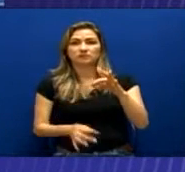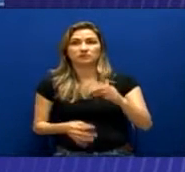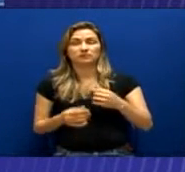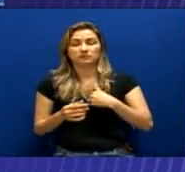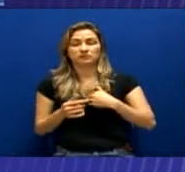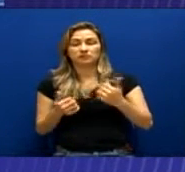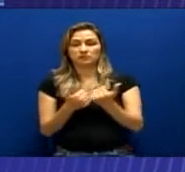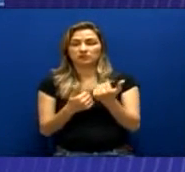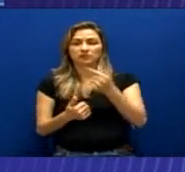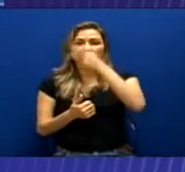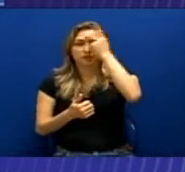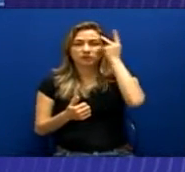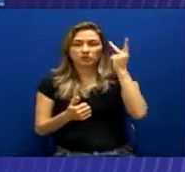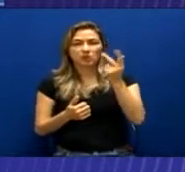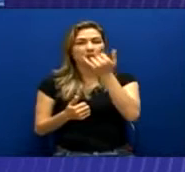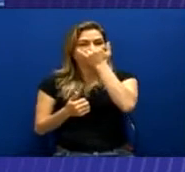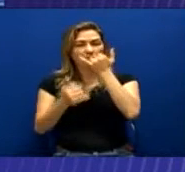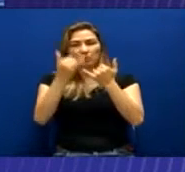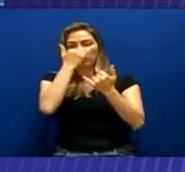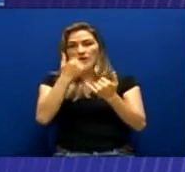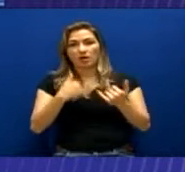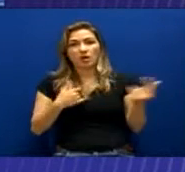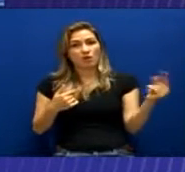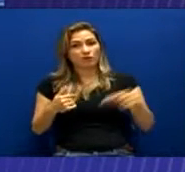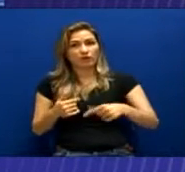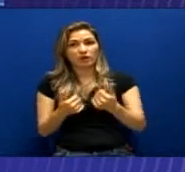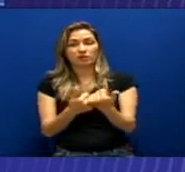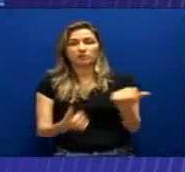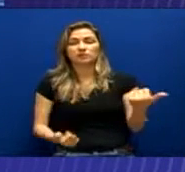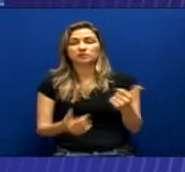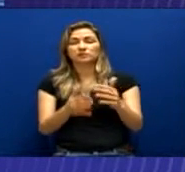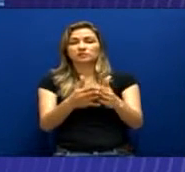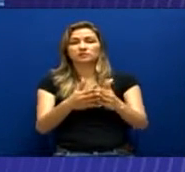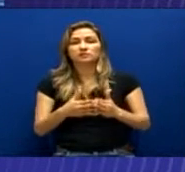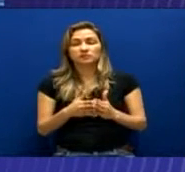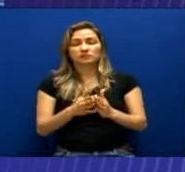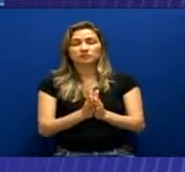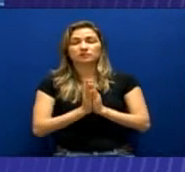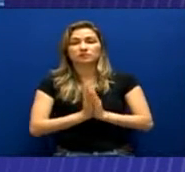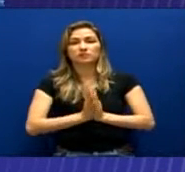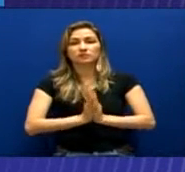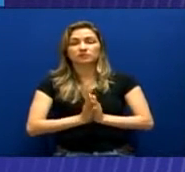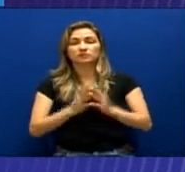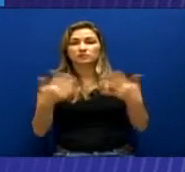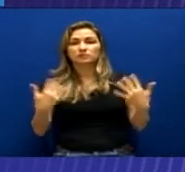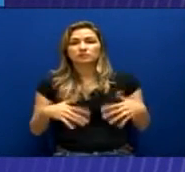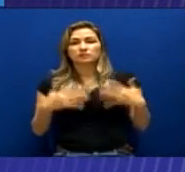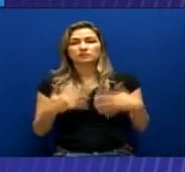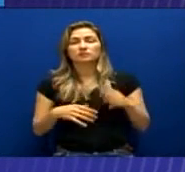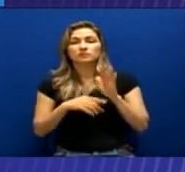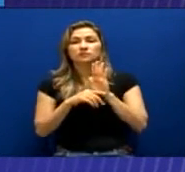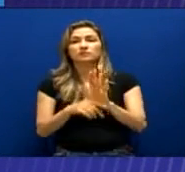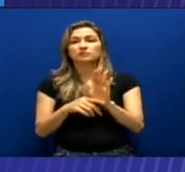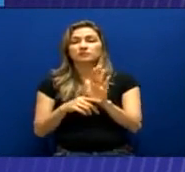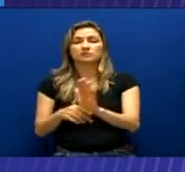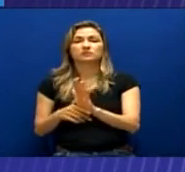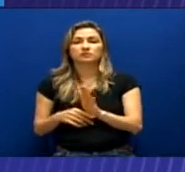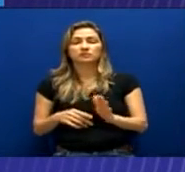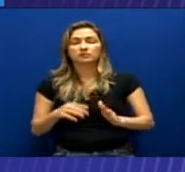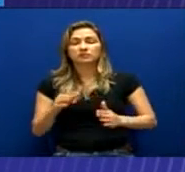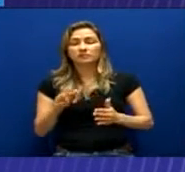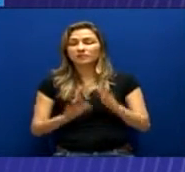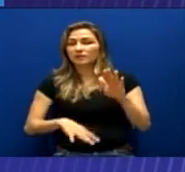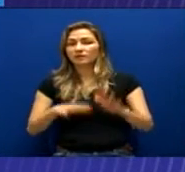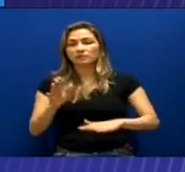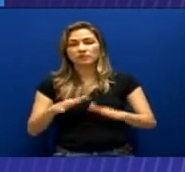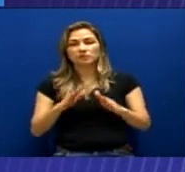vítimas. Eu estou pedindo ajuda, socorro. Tem dias que eu não durmo.